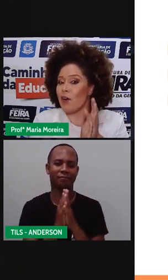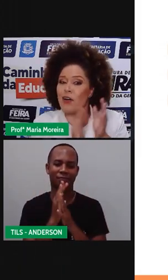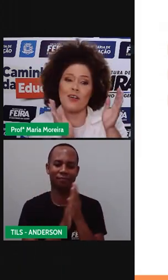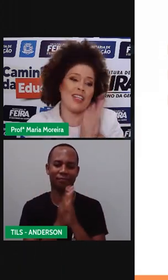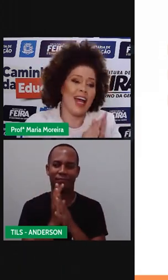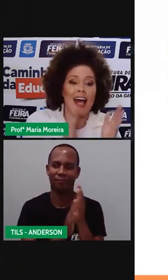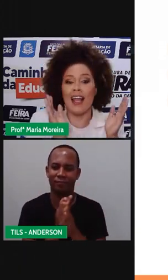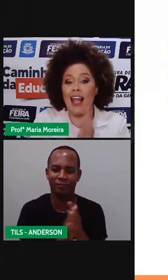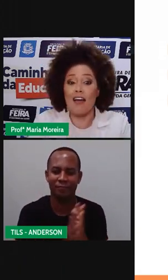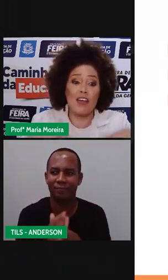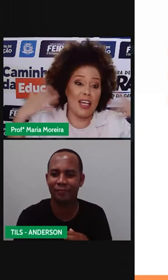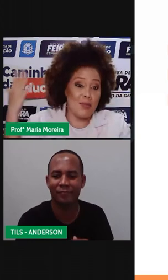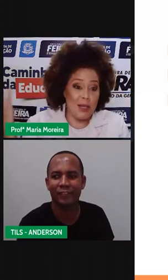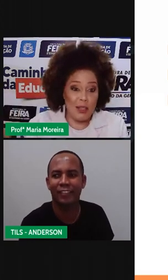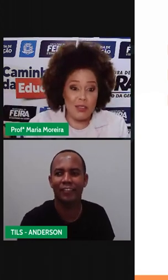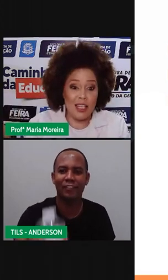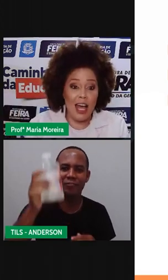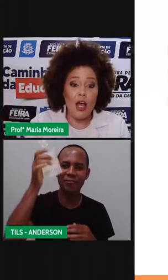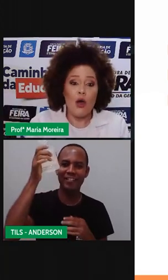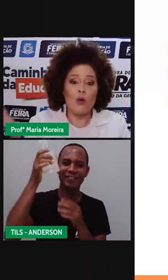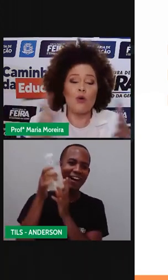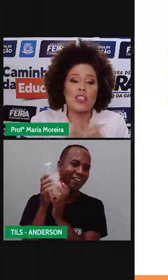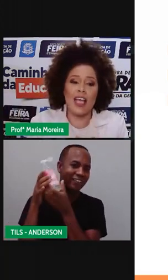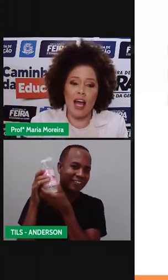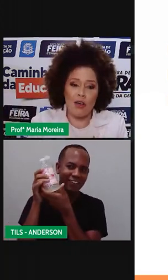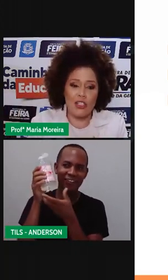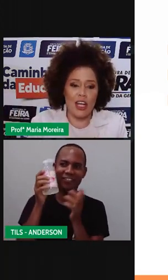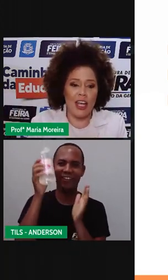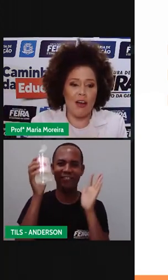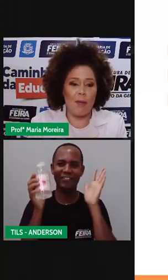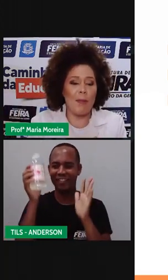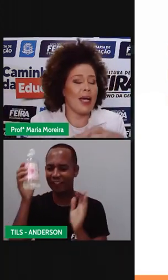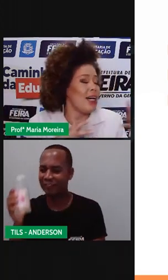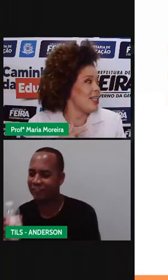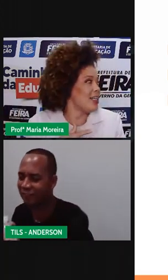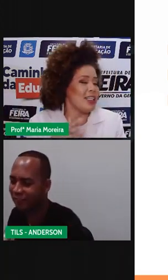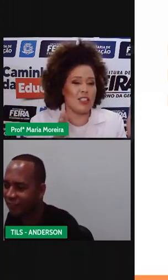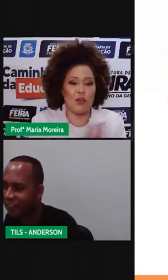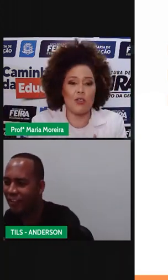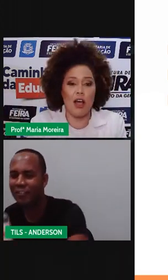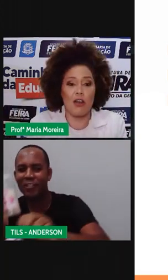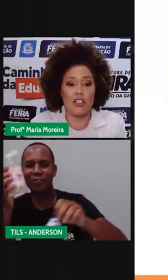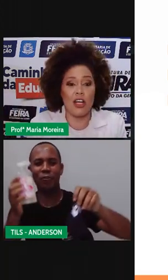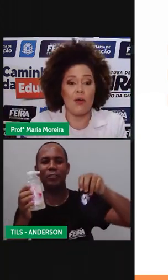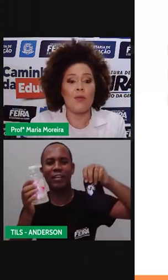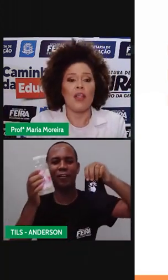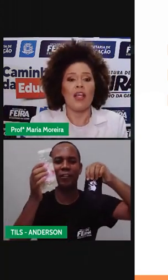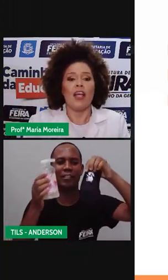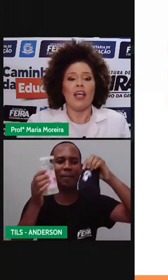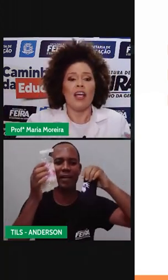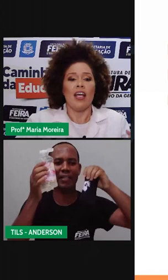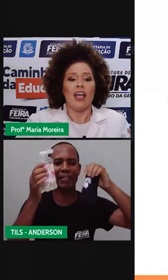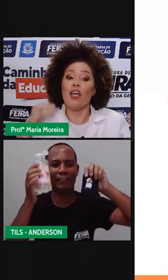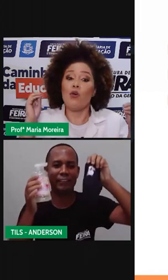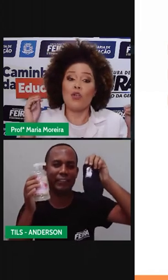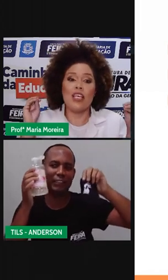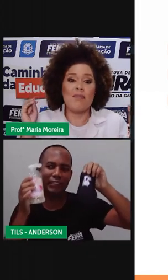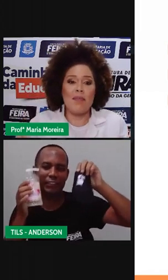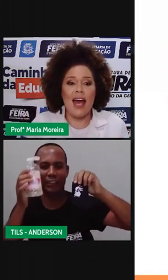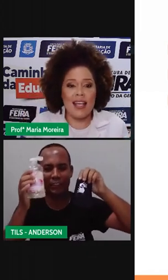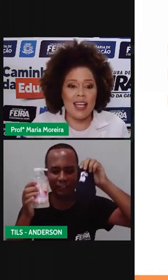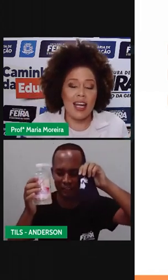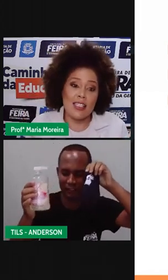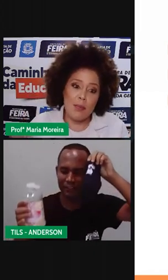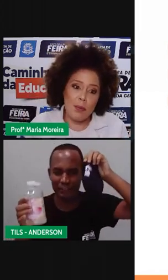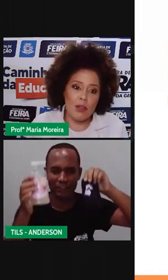lava outra. Lavem as mãos, tá? Usem álcool em gel. A propaganda, Anderson, usem álcool em gel. E